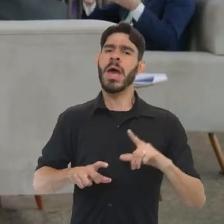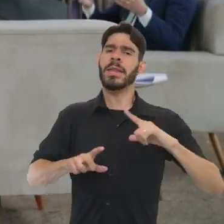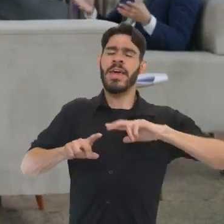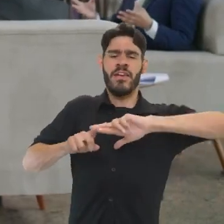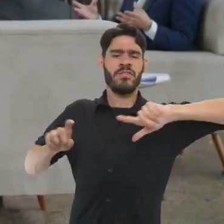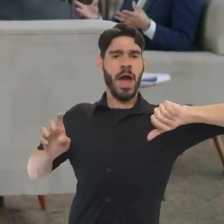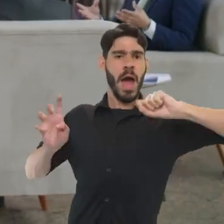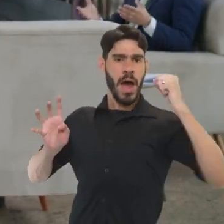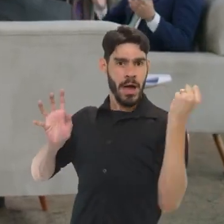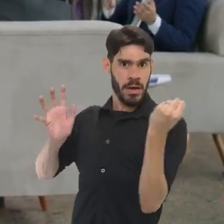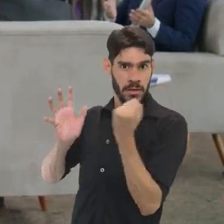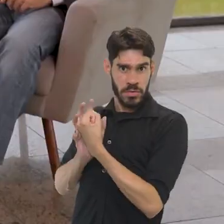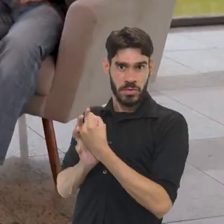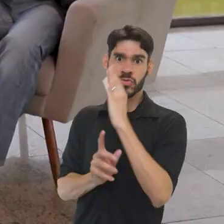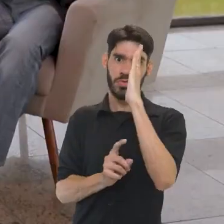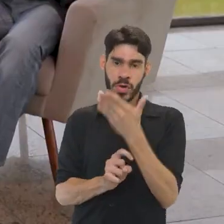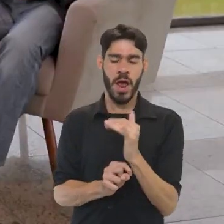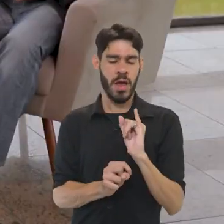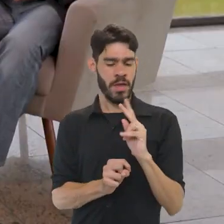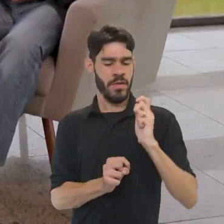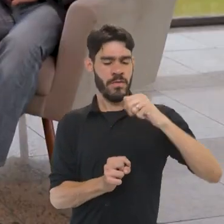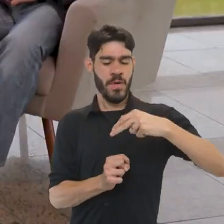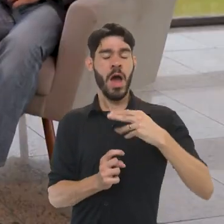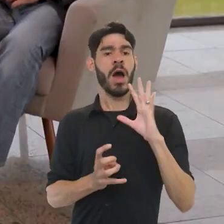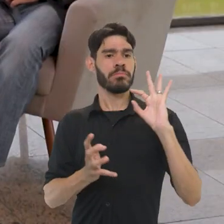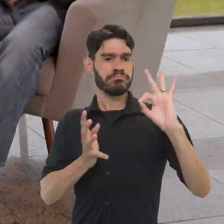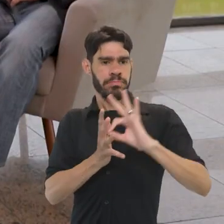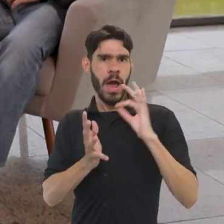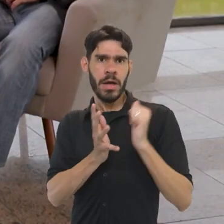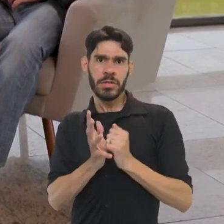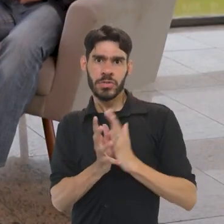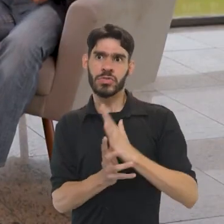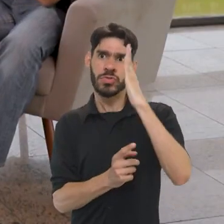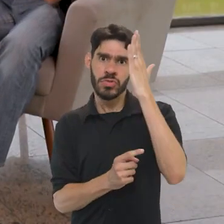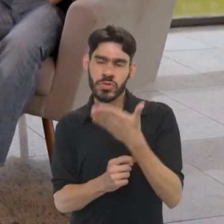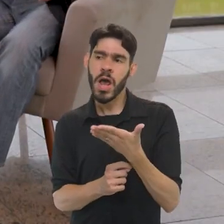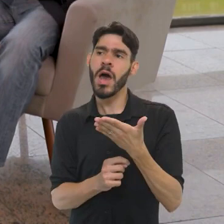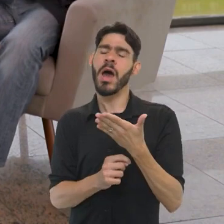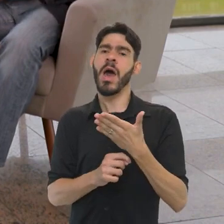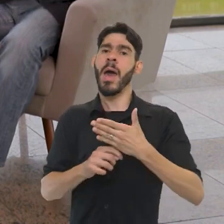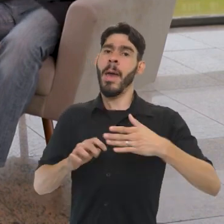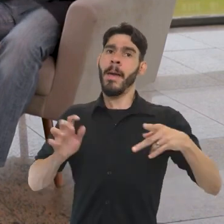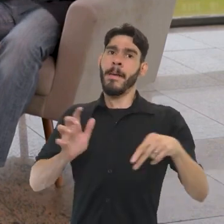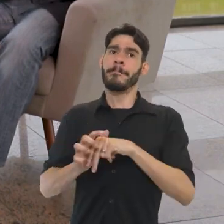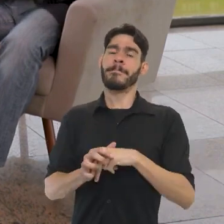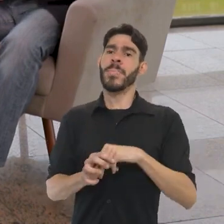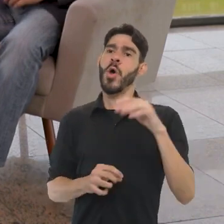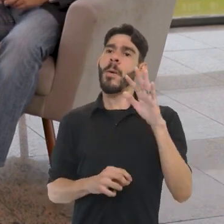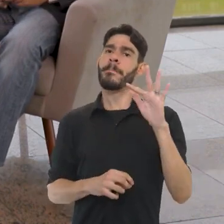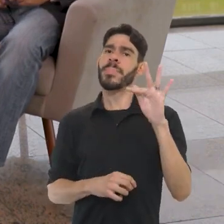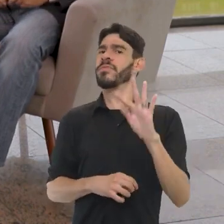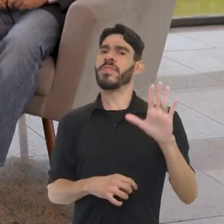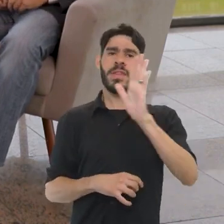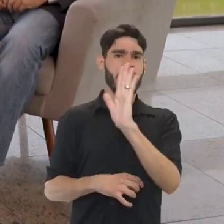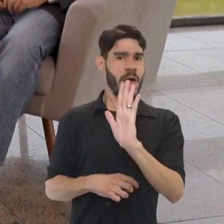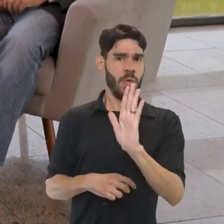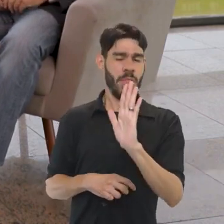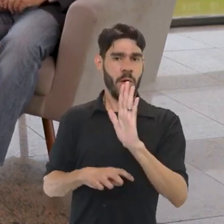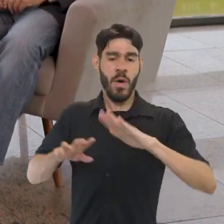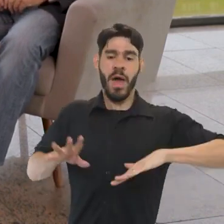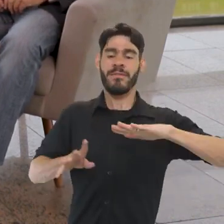existem muitos bens tombados que, embora o IFAM tenha feito esse reconhecimento e esse tombamento, não são de propriedade da União.